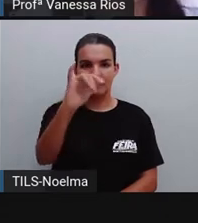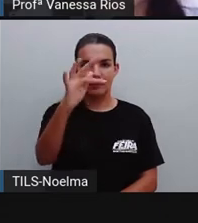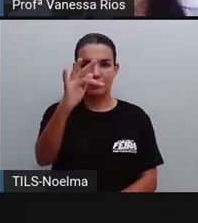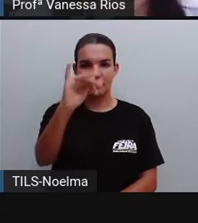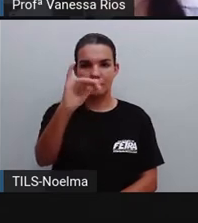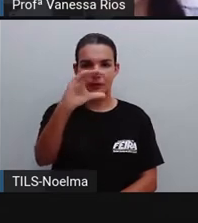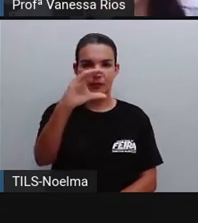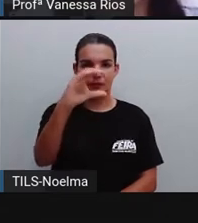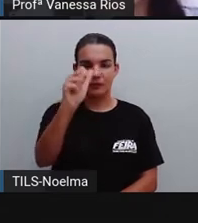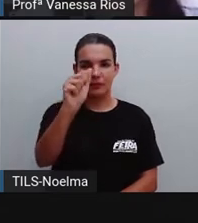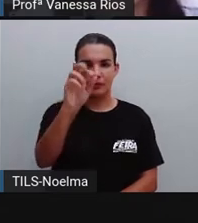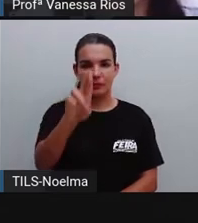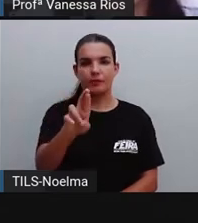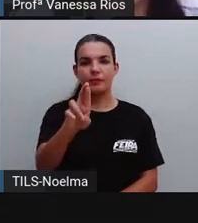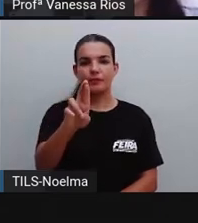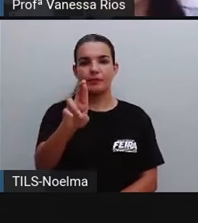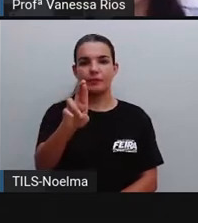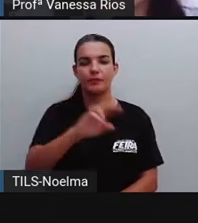Identificar.